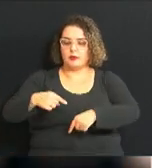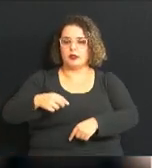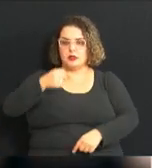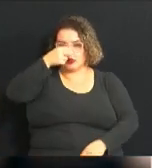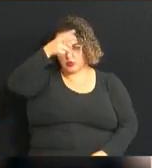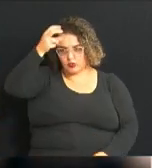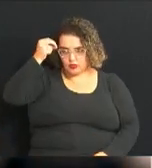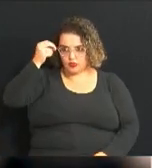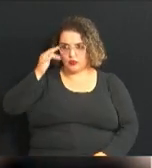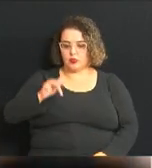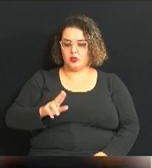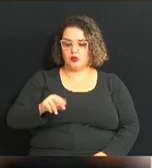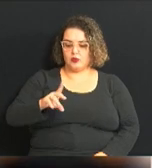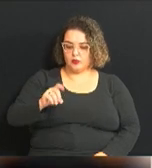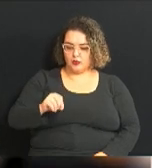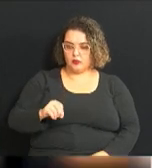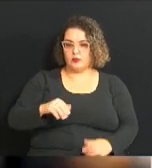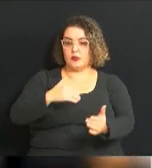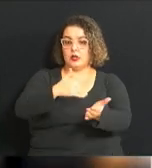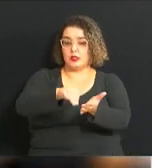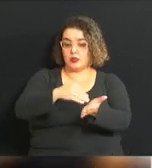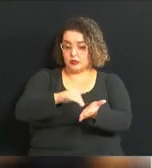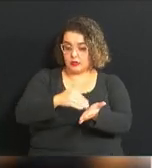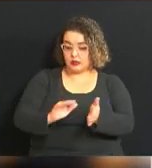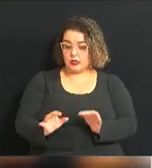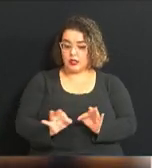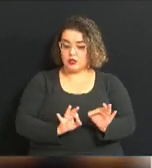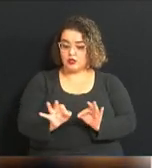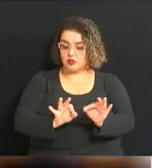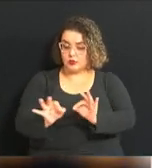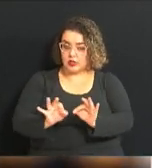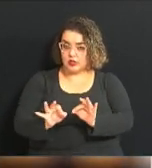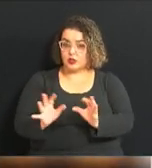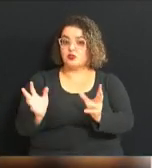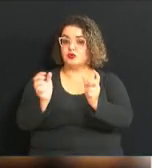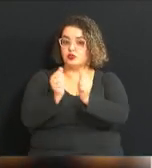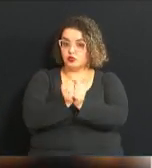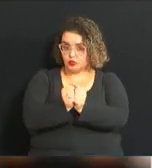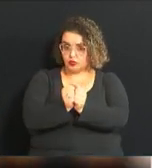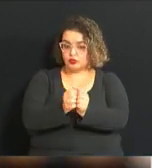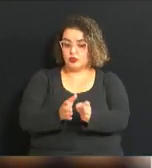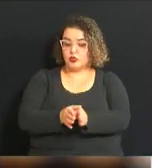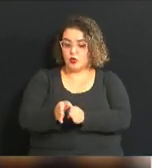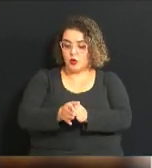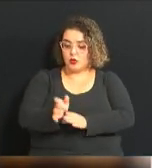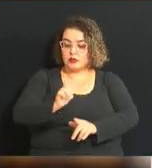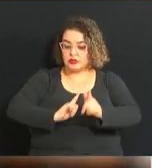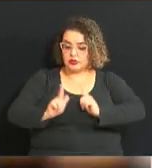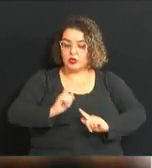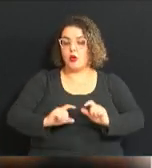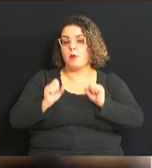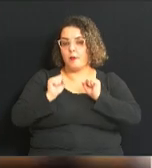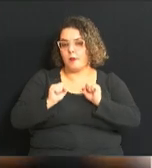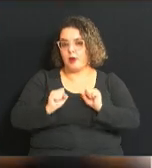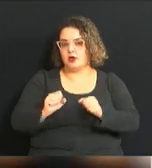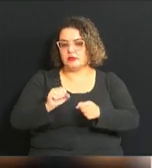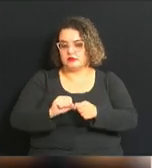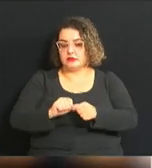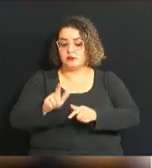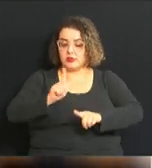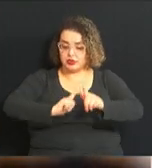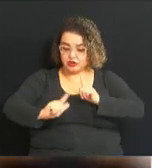fundo municipal para que a Secretaria de Planejamento, junto com o seu conselho gestor, possa fazer uma gestão